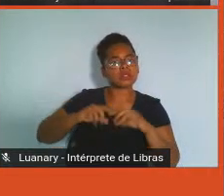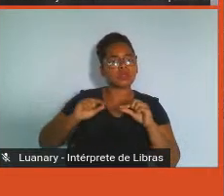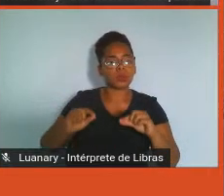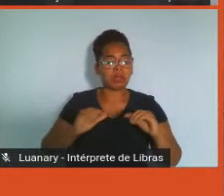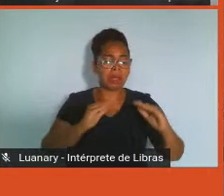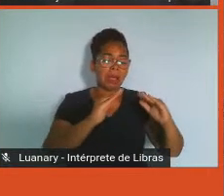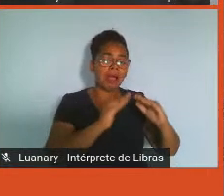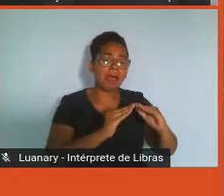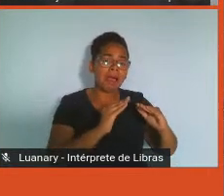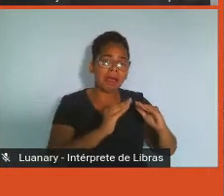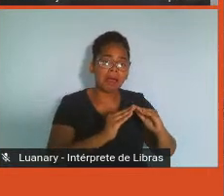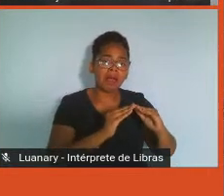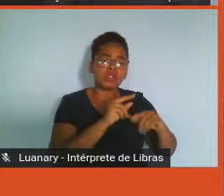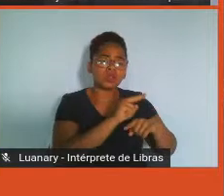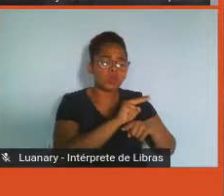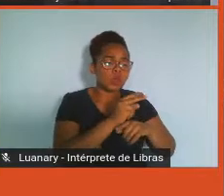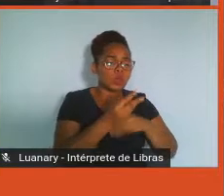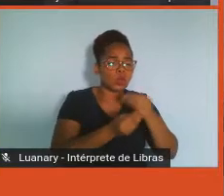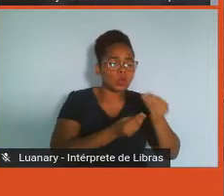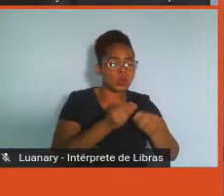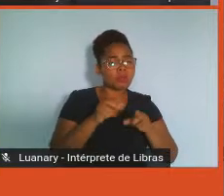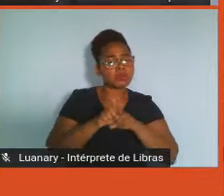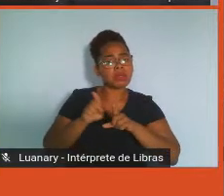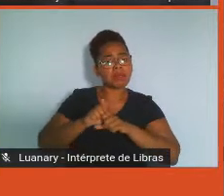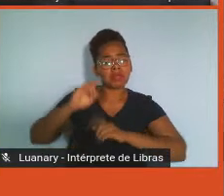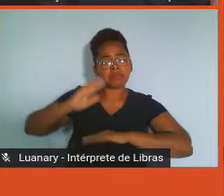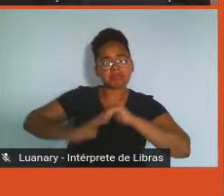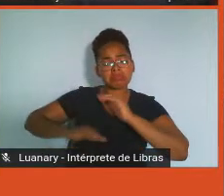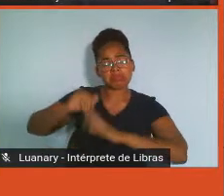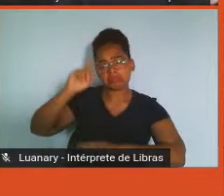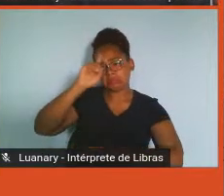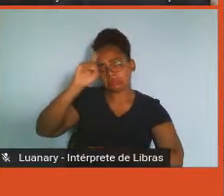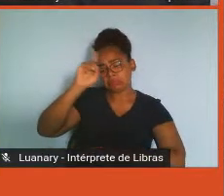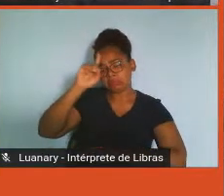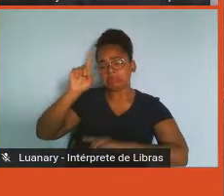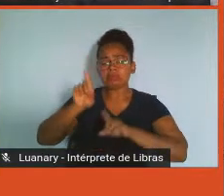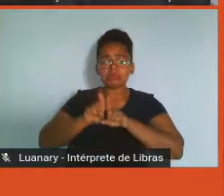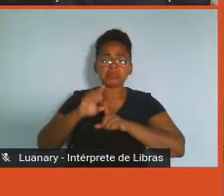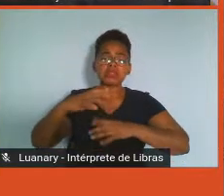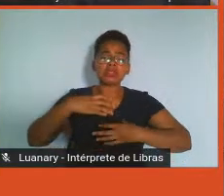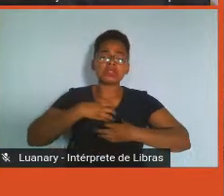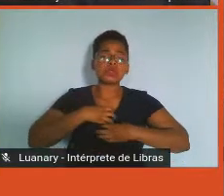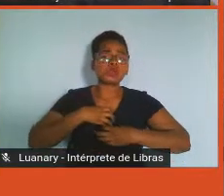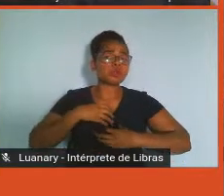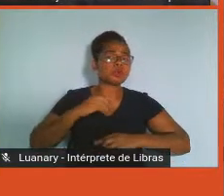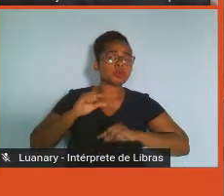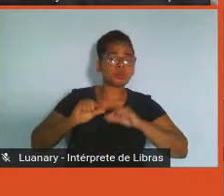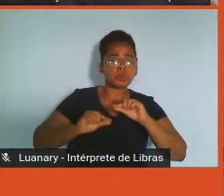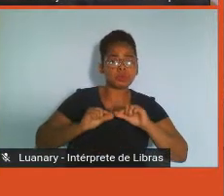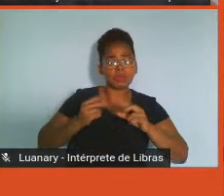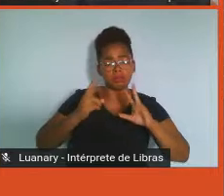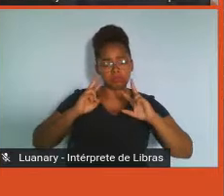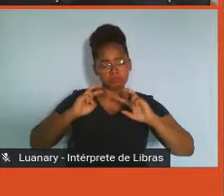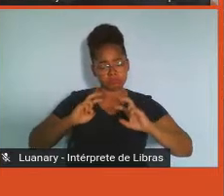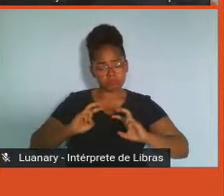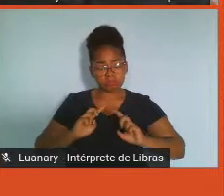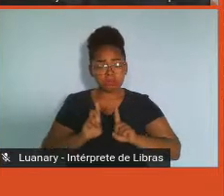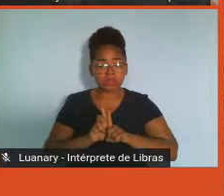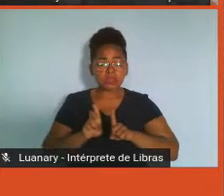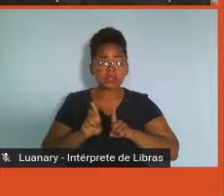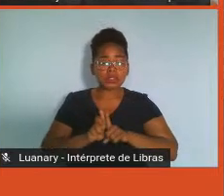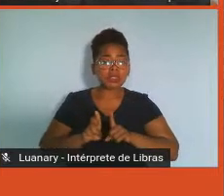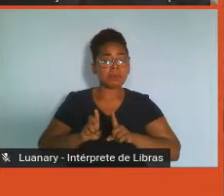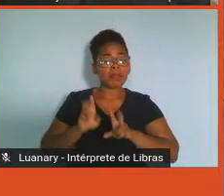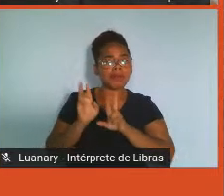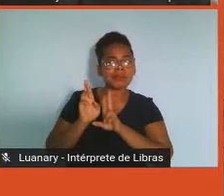hábitos, os nossos sentimentos, nossas necessidades, nossas expectativas. E o